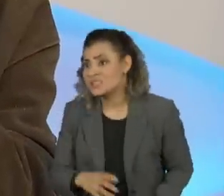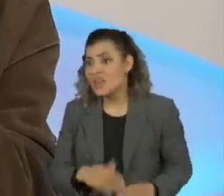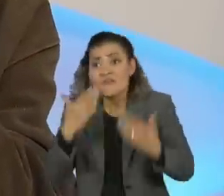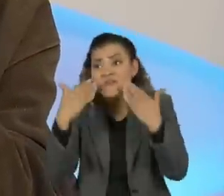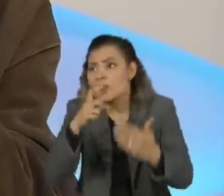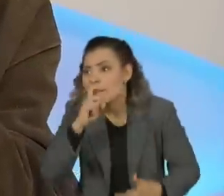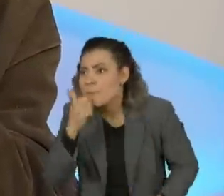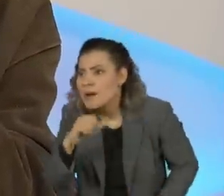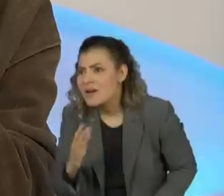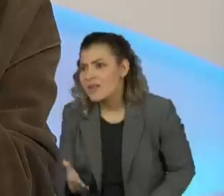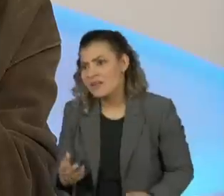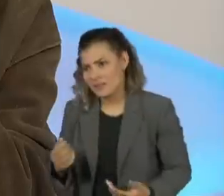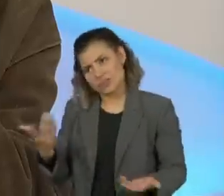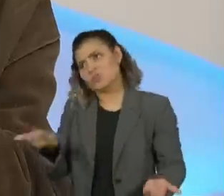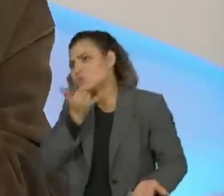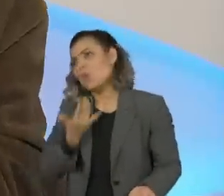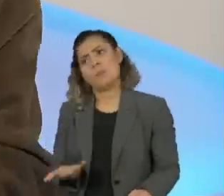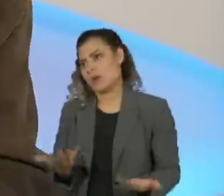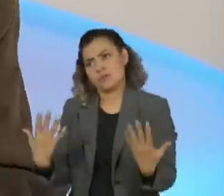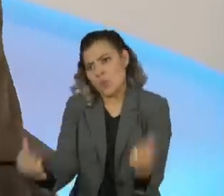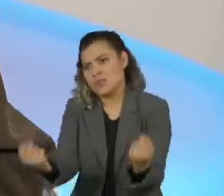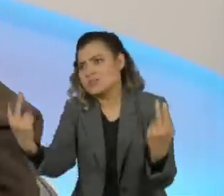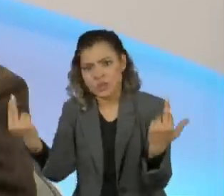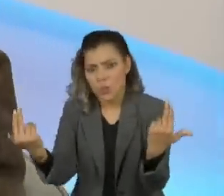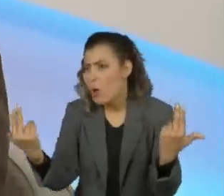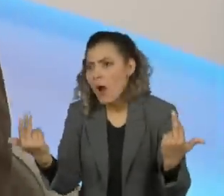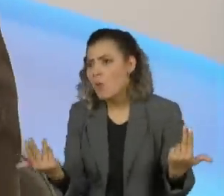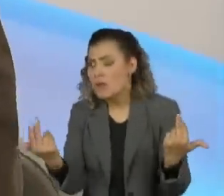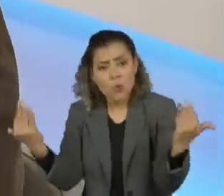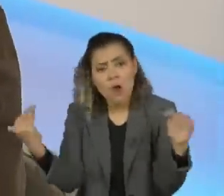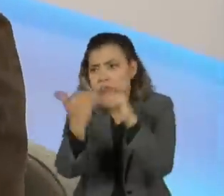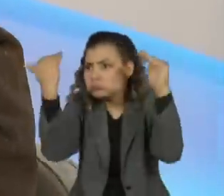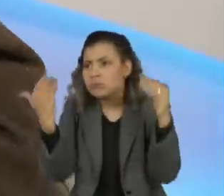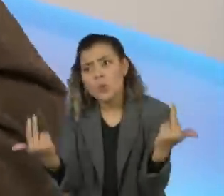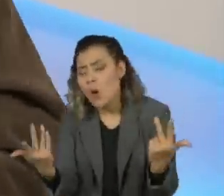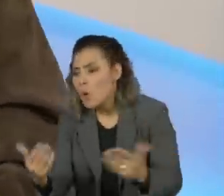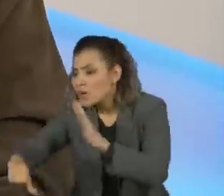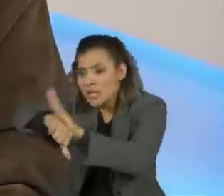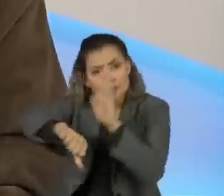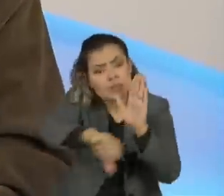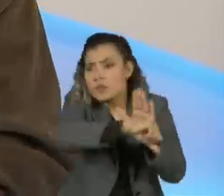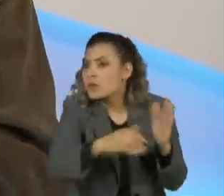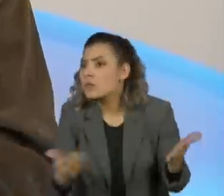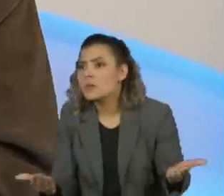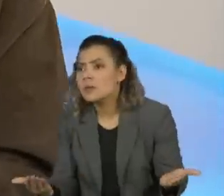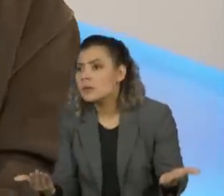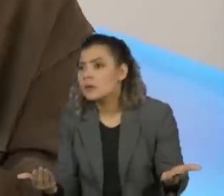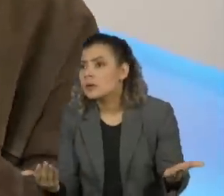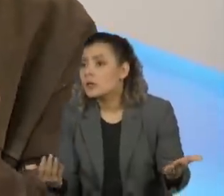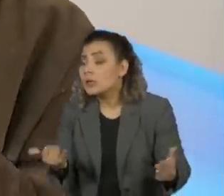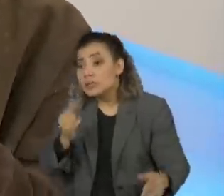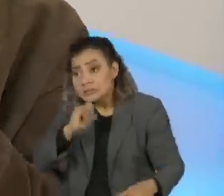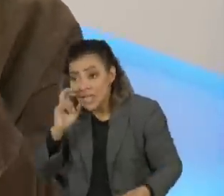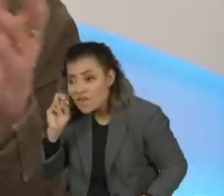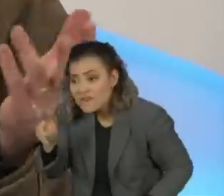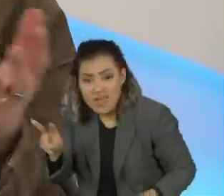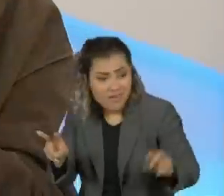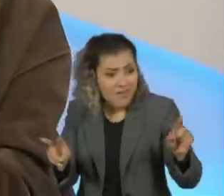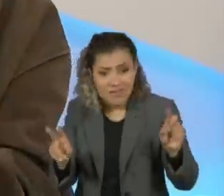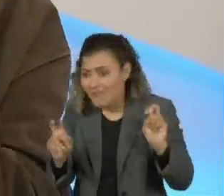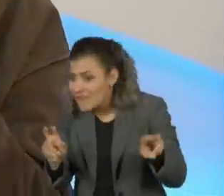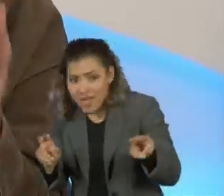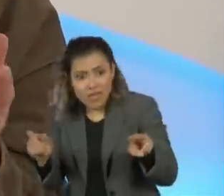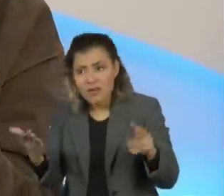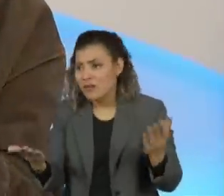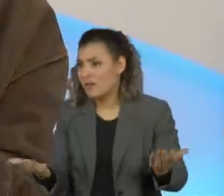tem a menor desculpa. Também acho que não. Não? Então, eu acho isso, sabe? Então, quero dizer, peraí, se é para haver crimes e coisas